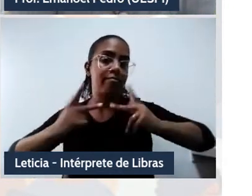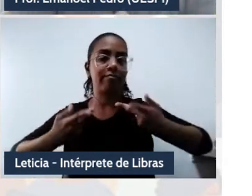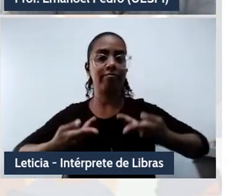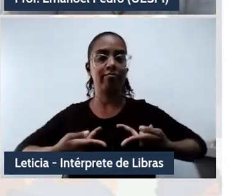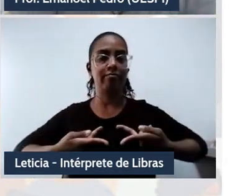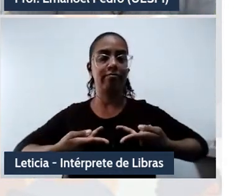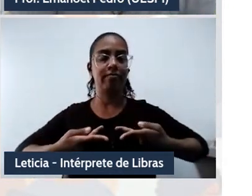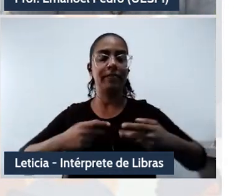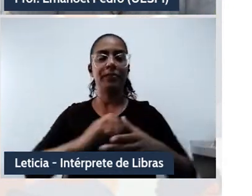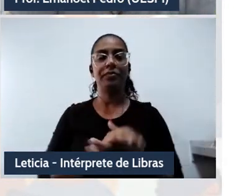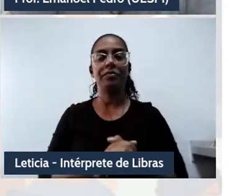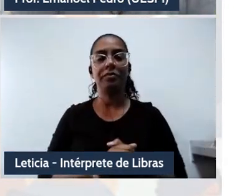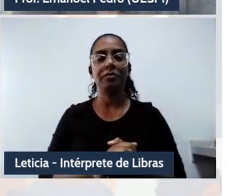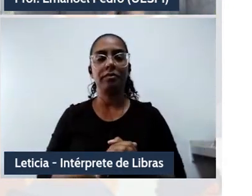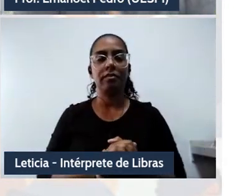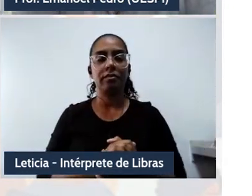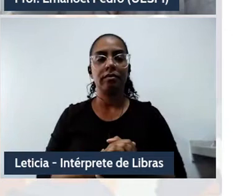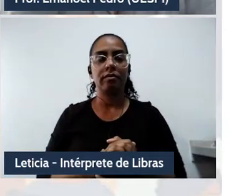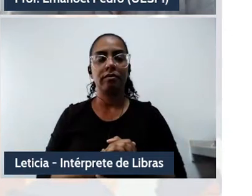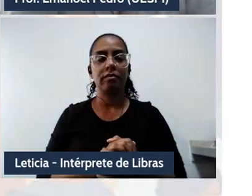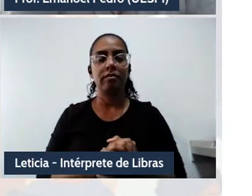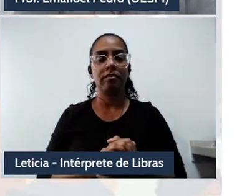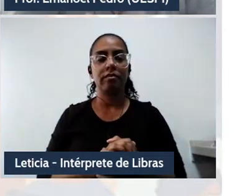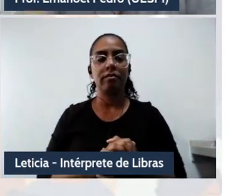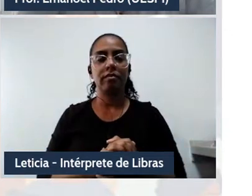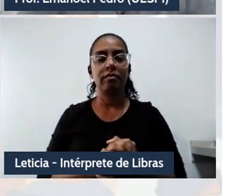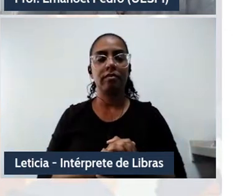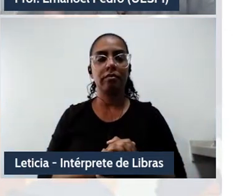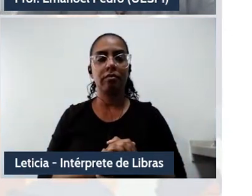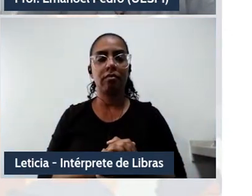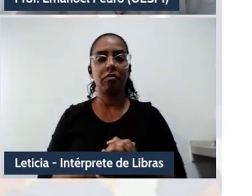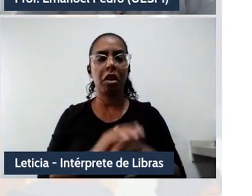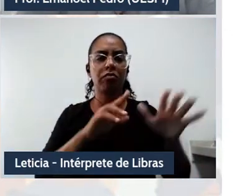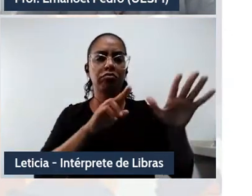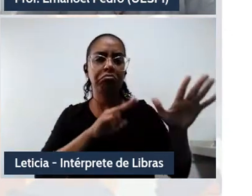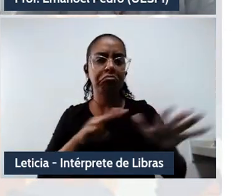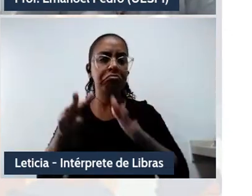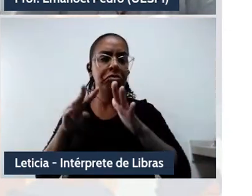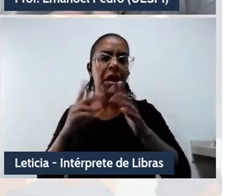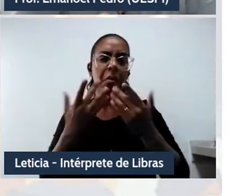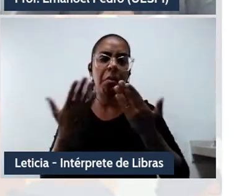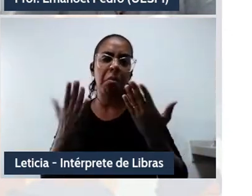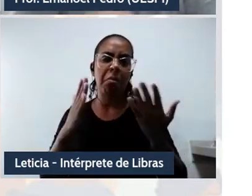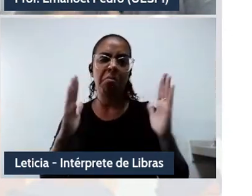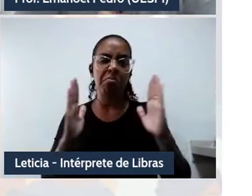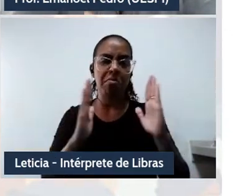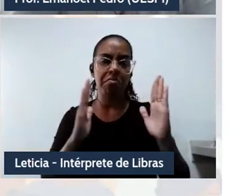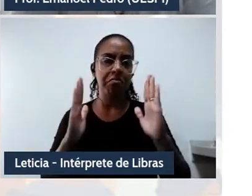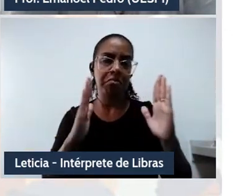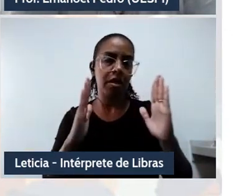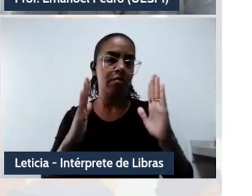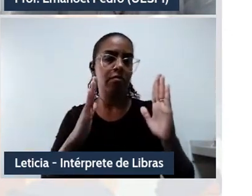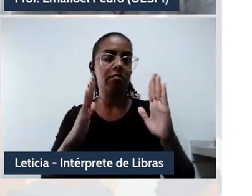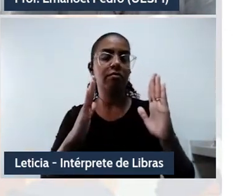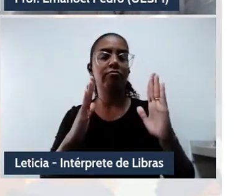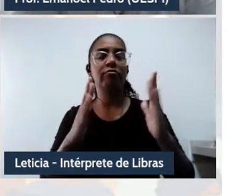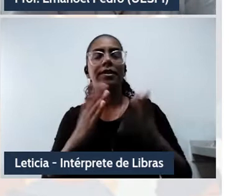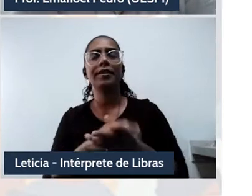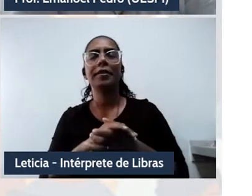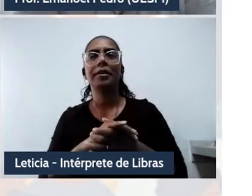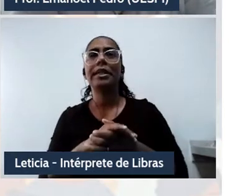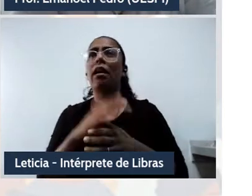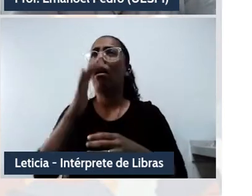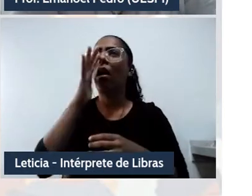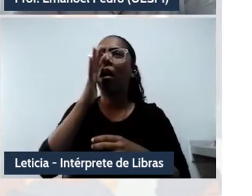que a gente tem assistido na última semana, às vezes de uma forma divertida, às vezes de uma forma preocupante, aos